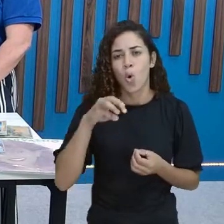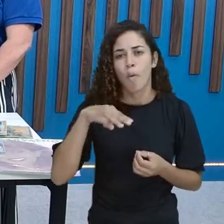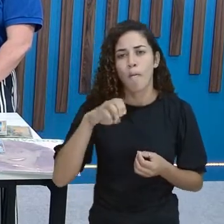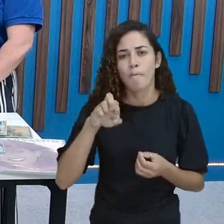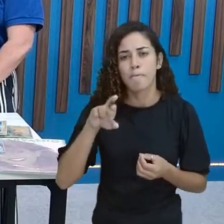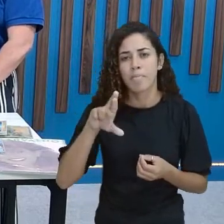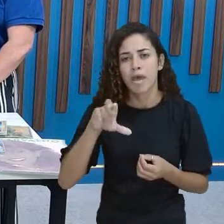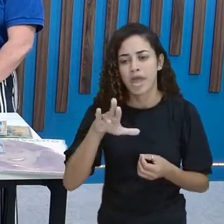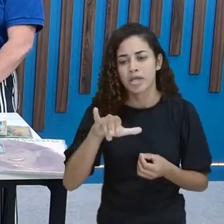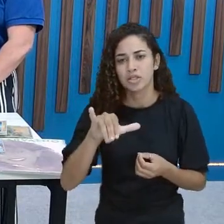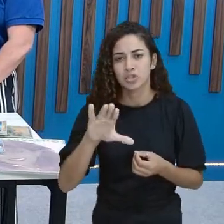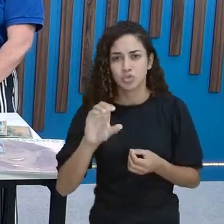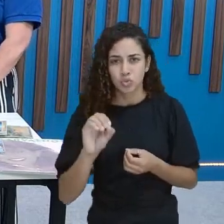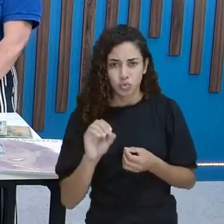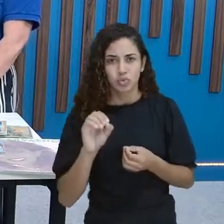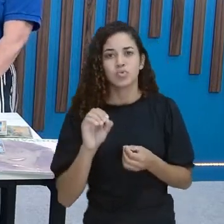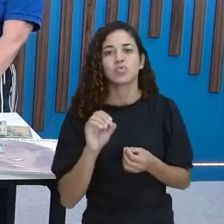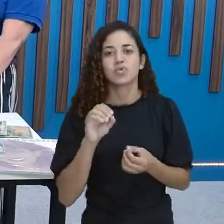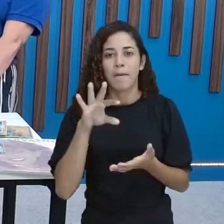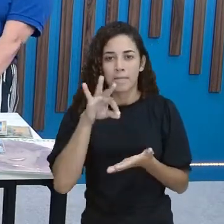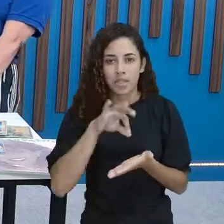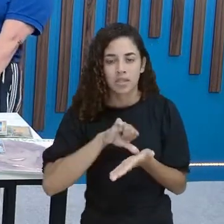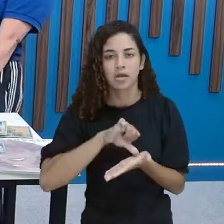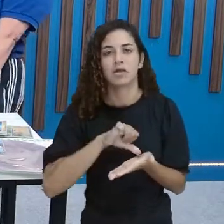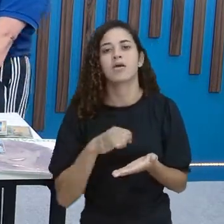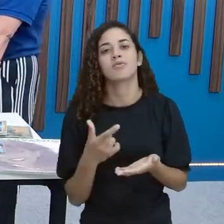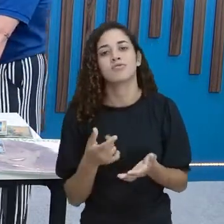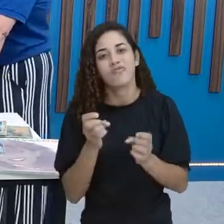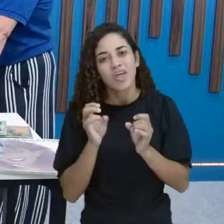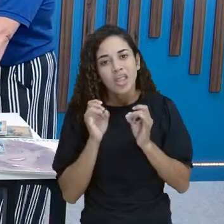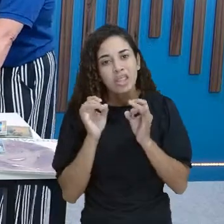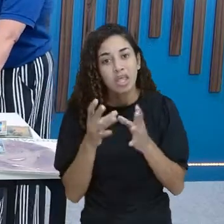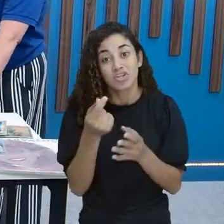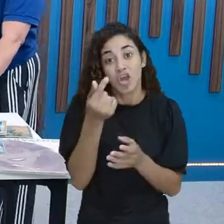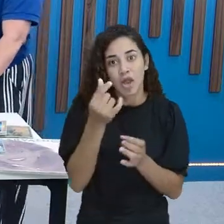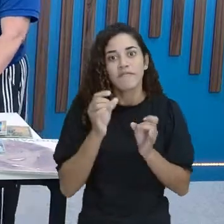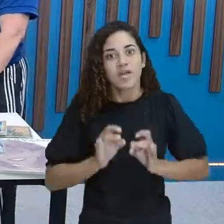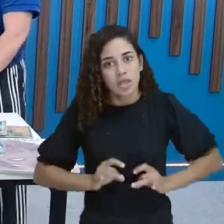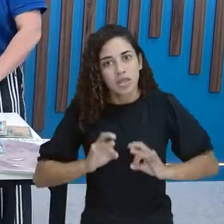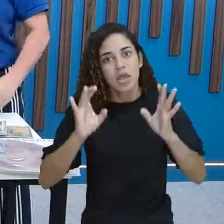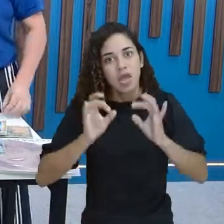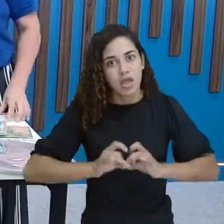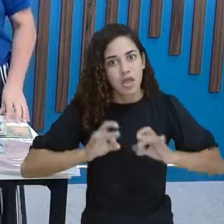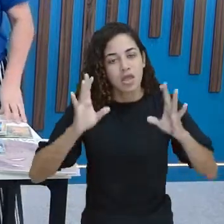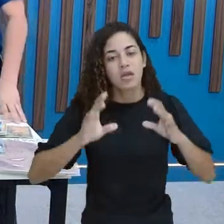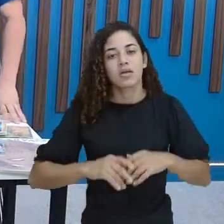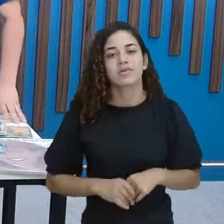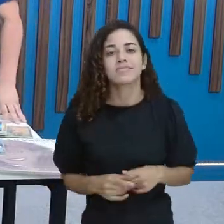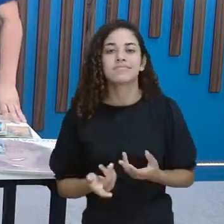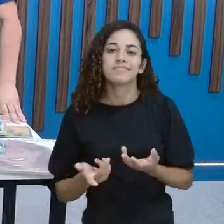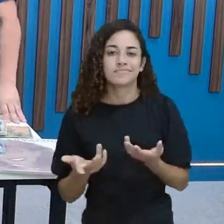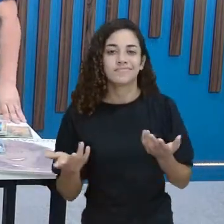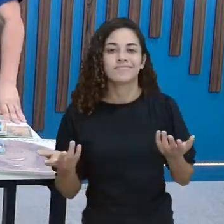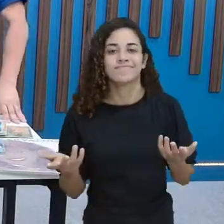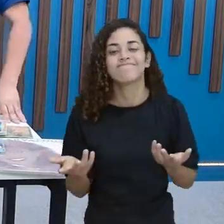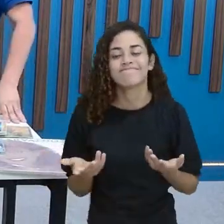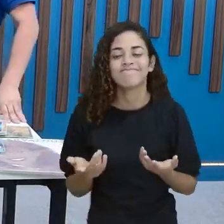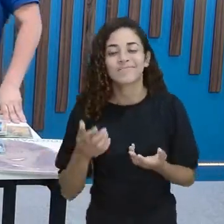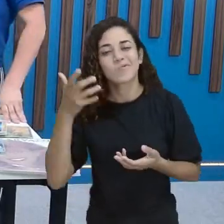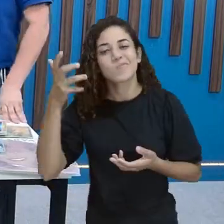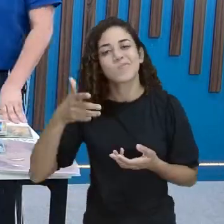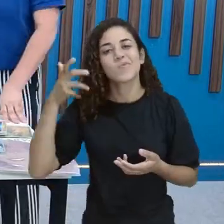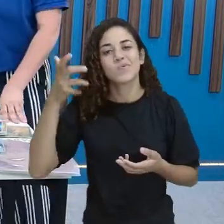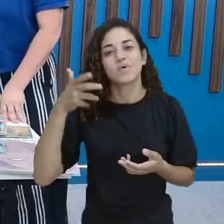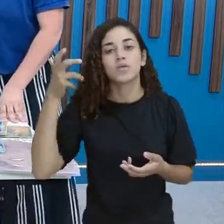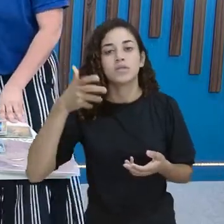capital Para vender Total É igual o cúmulo hoje A música